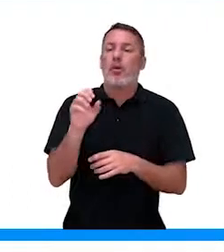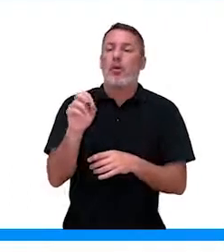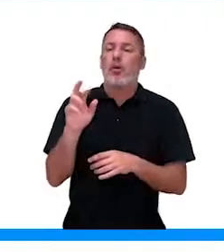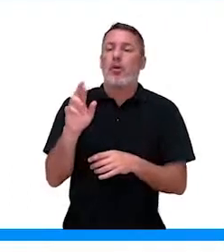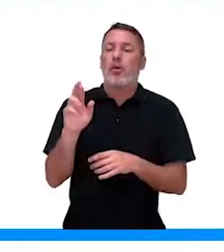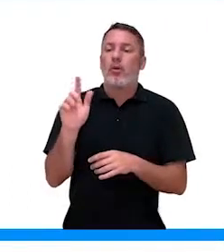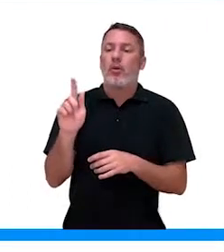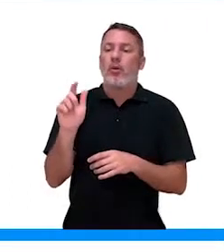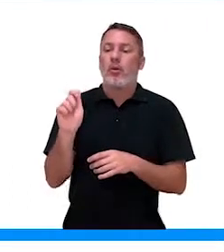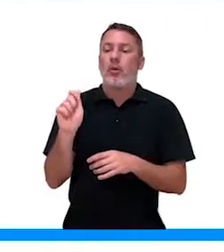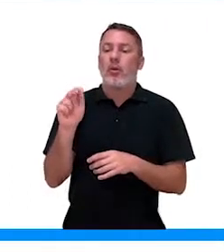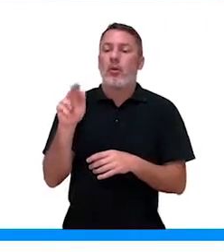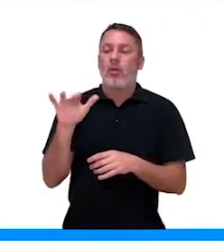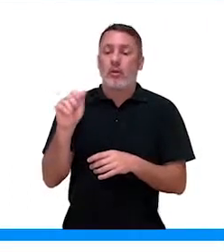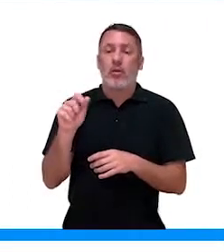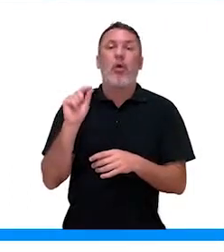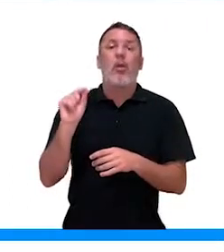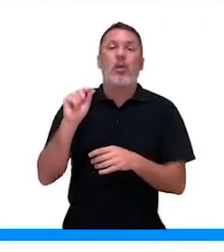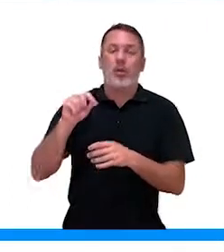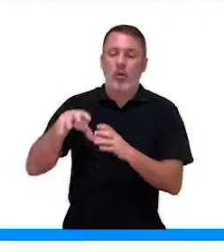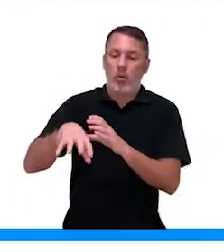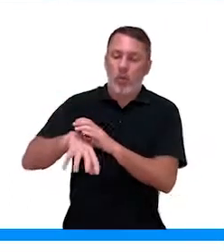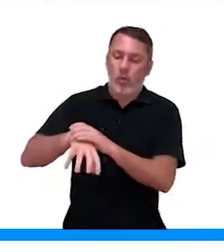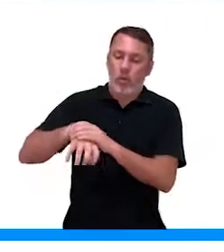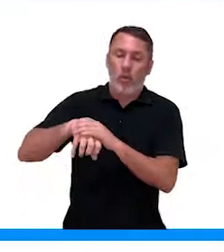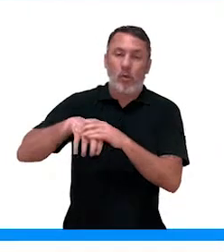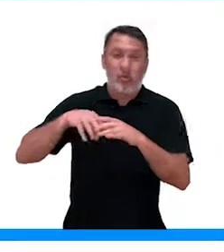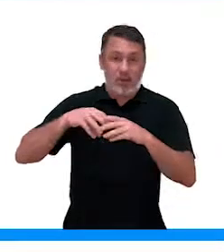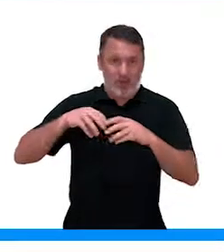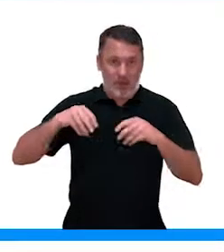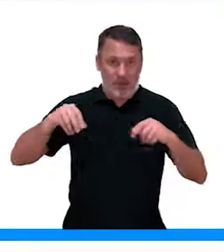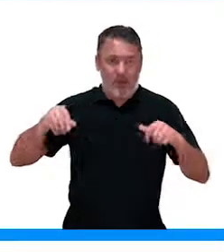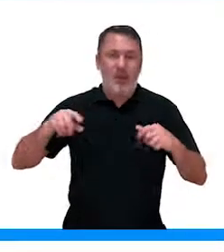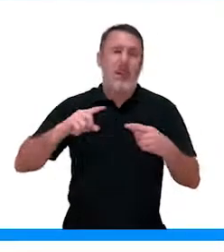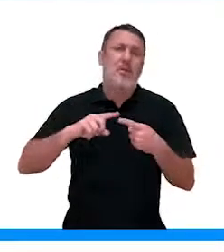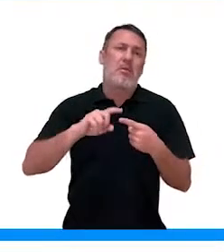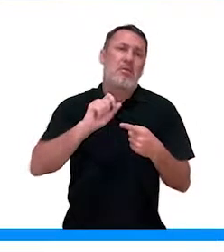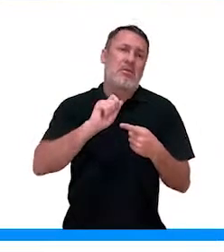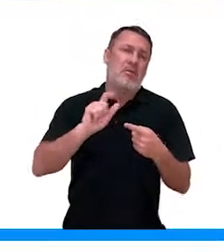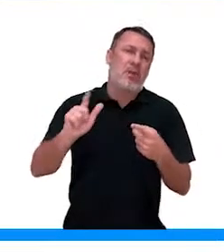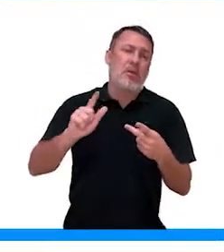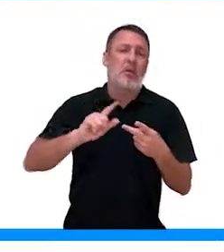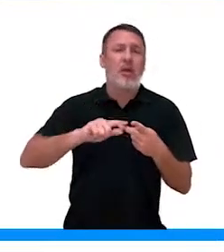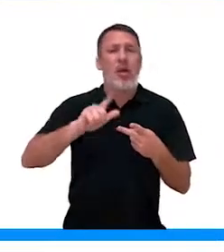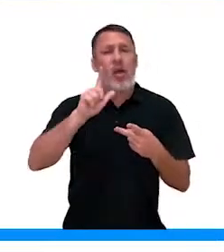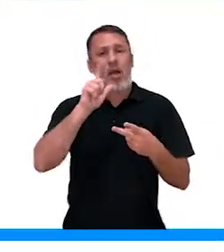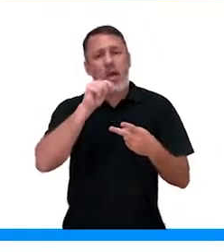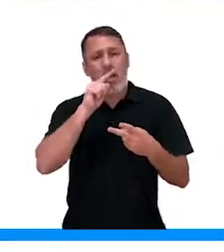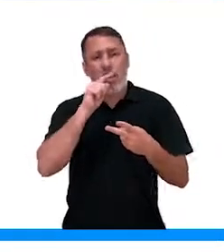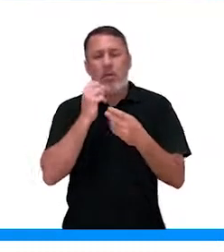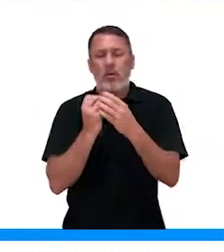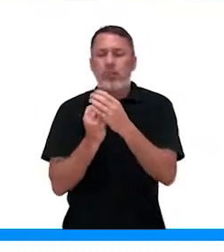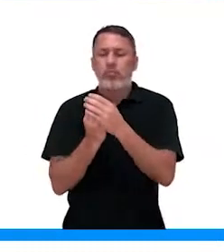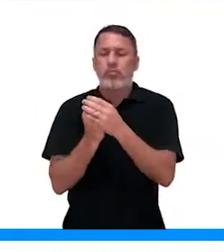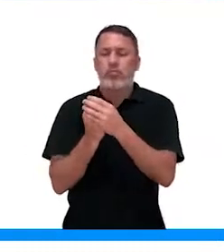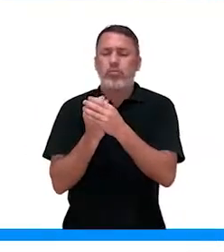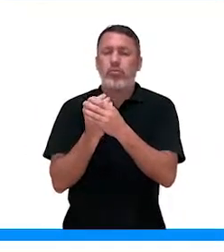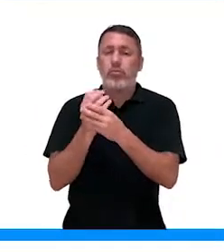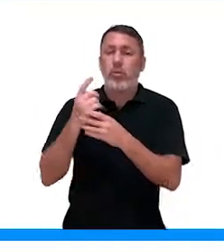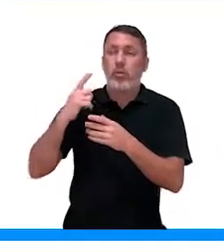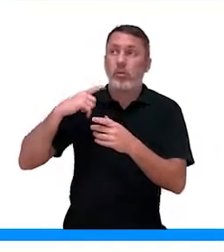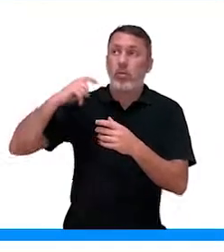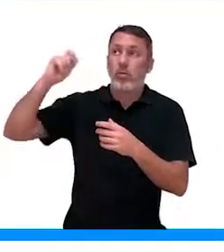retiram do solo matéria inorgânica, sais minerais, água. E a partir da fotossíntese,